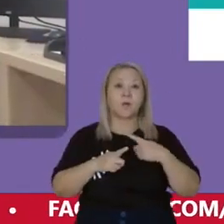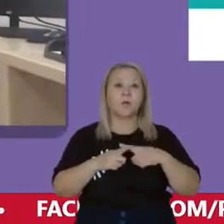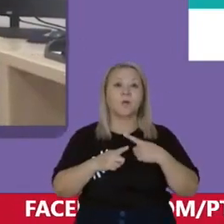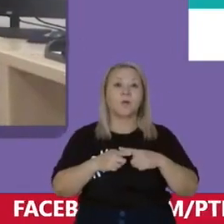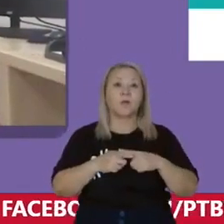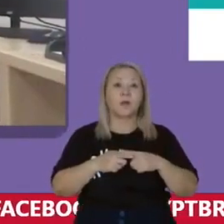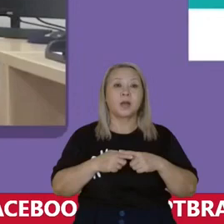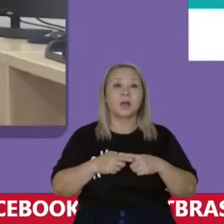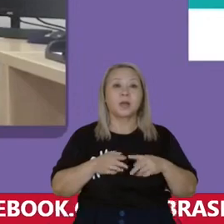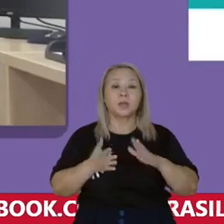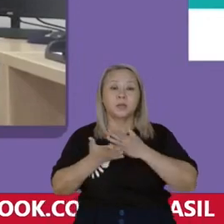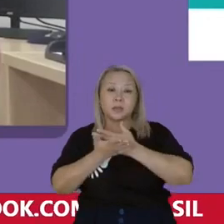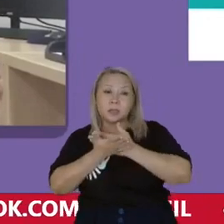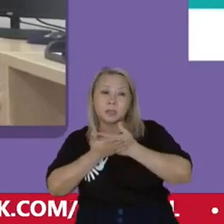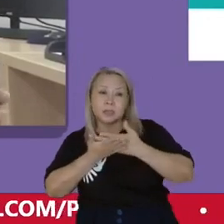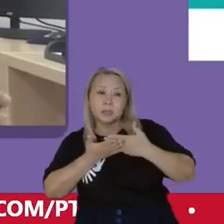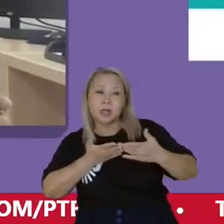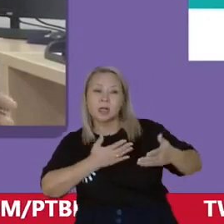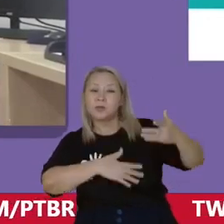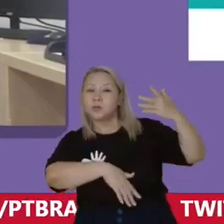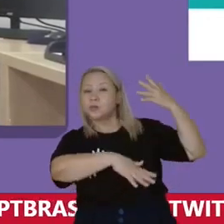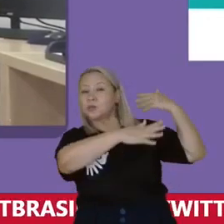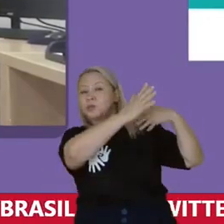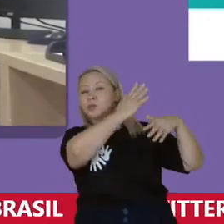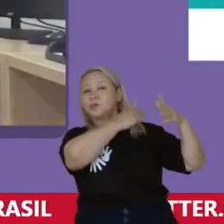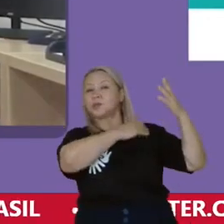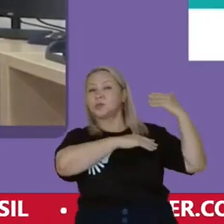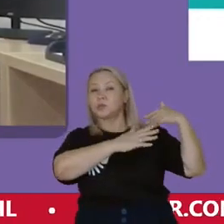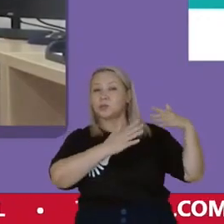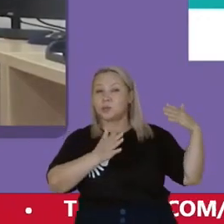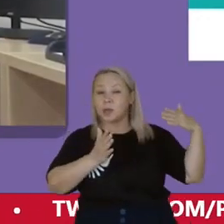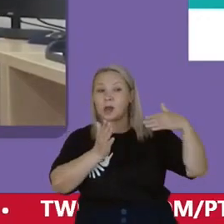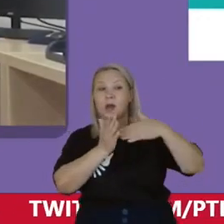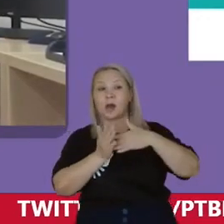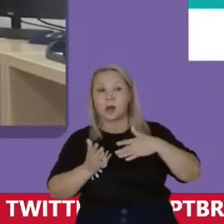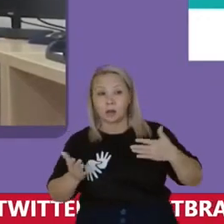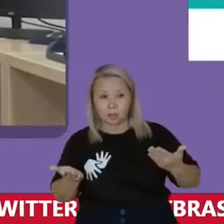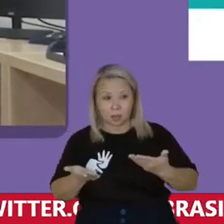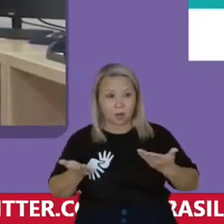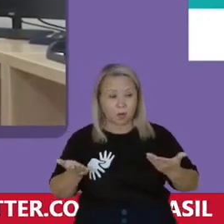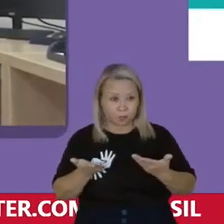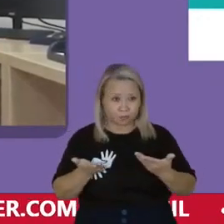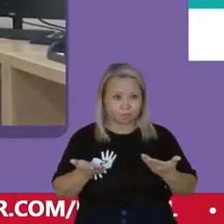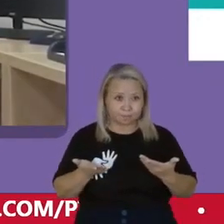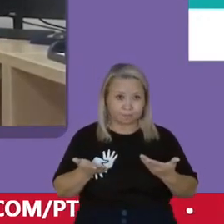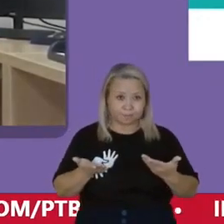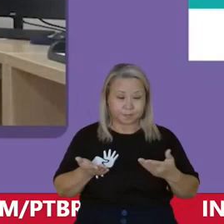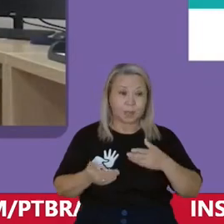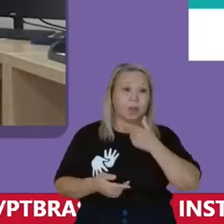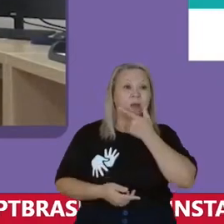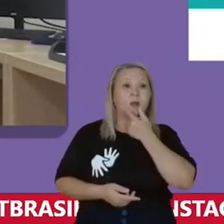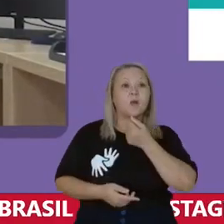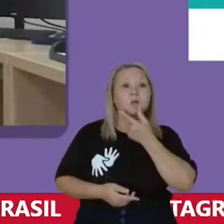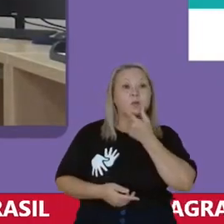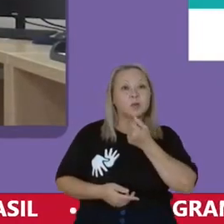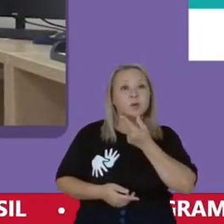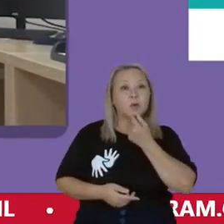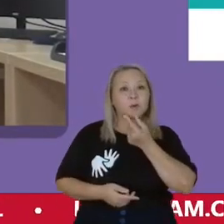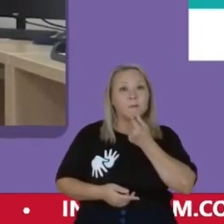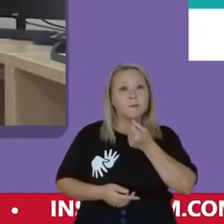Porque desde aquela época até nos dias de hoje Os homens